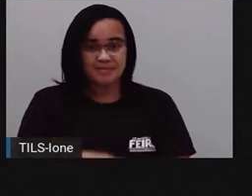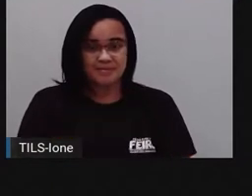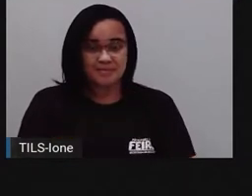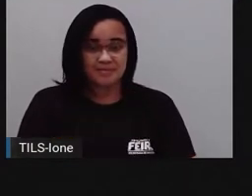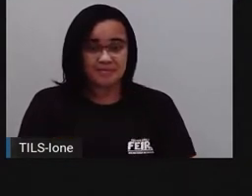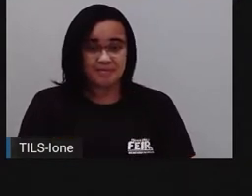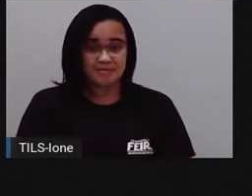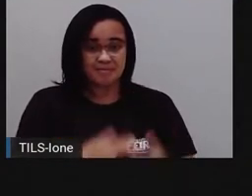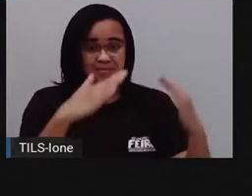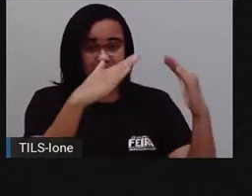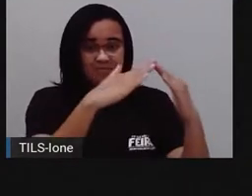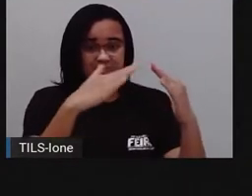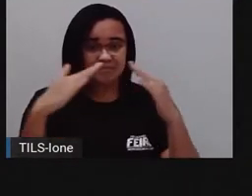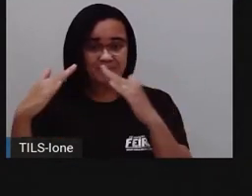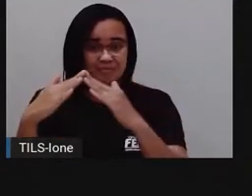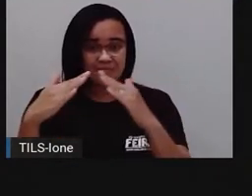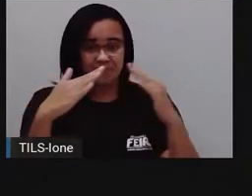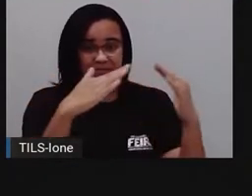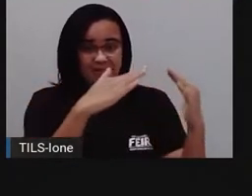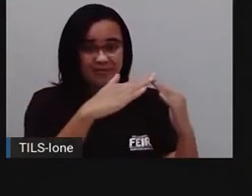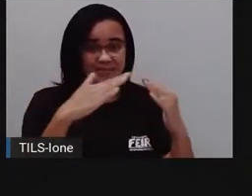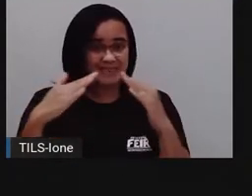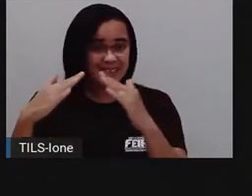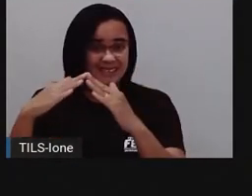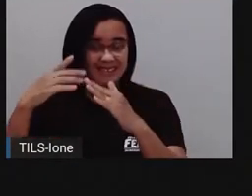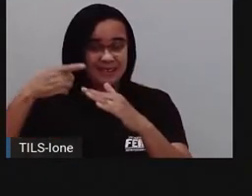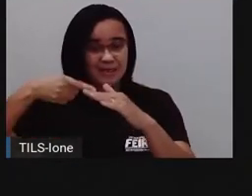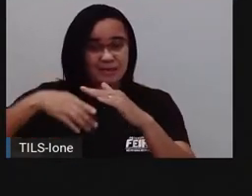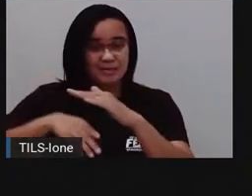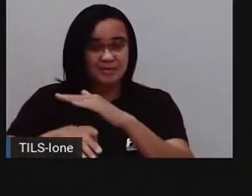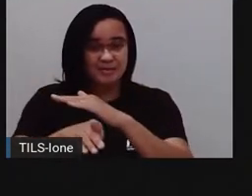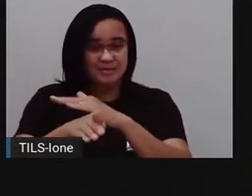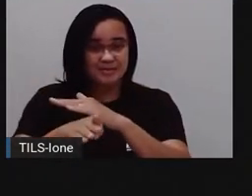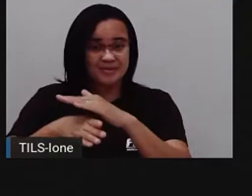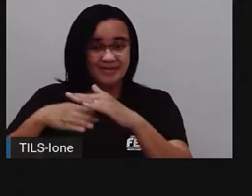Casa furada, para entrar e sair.